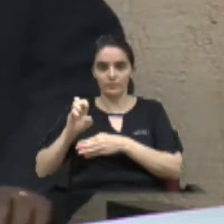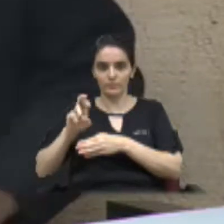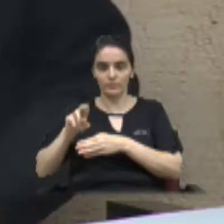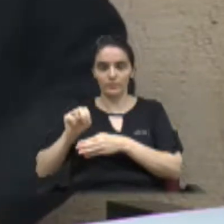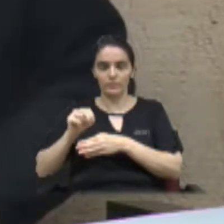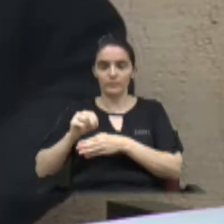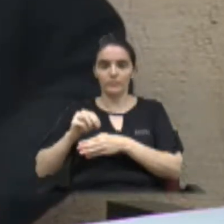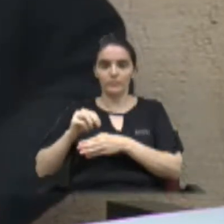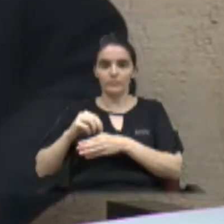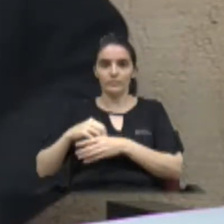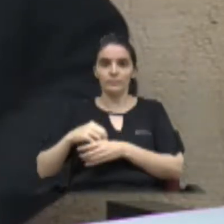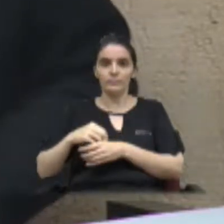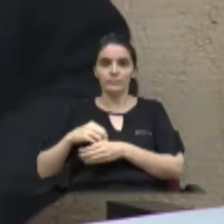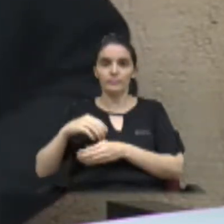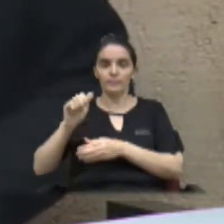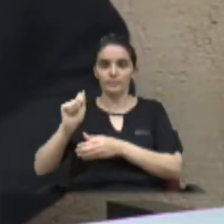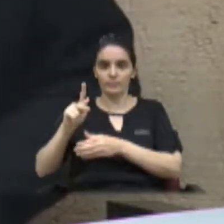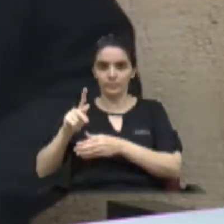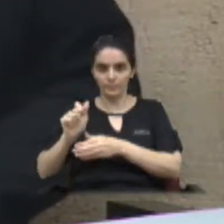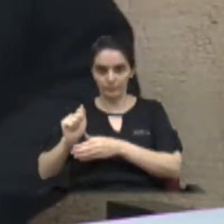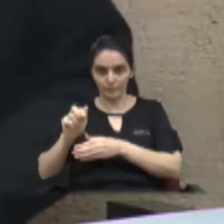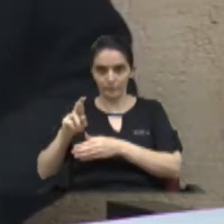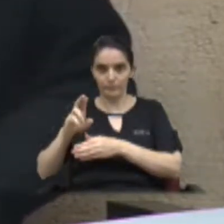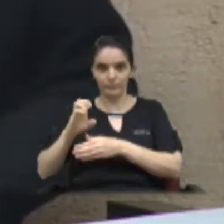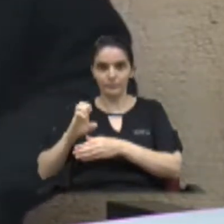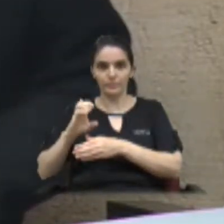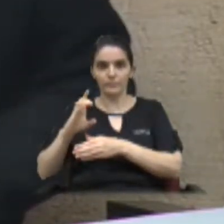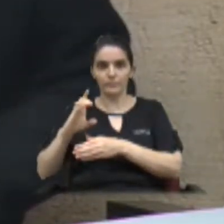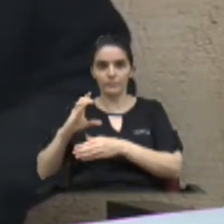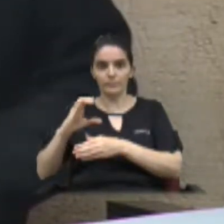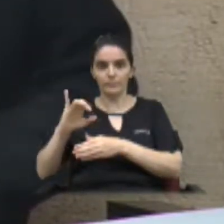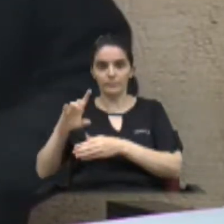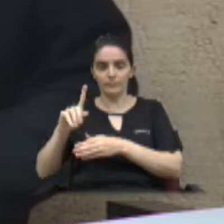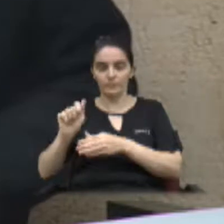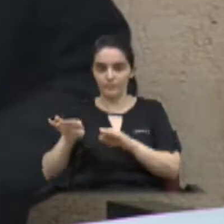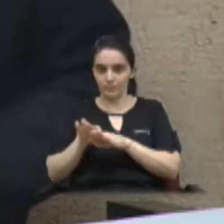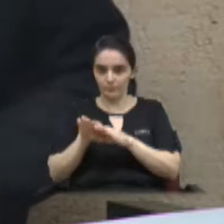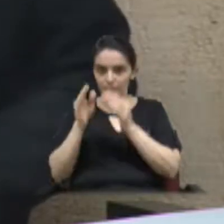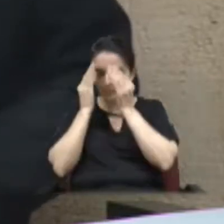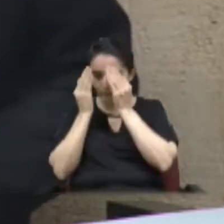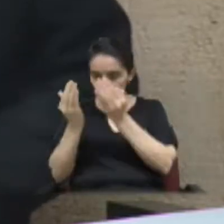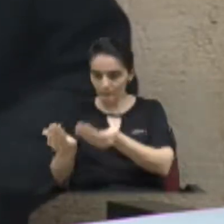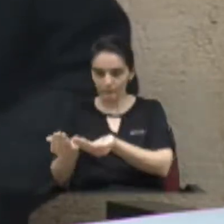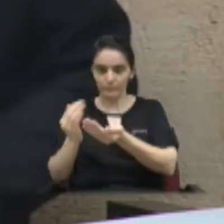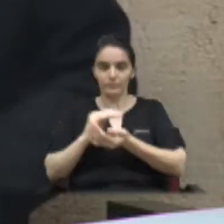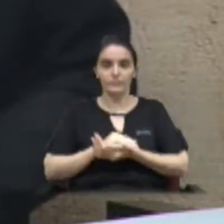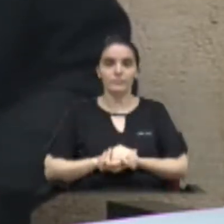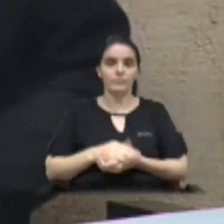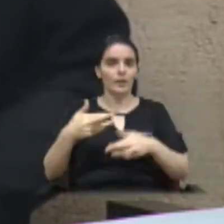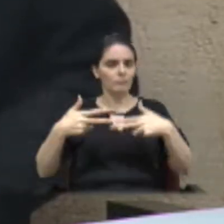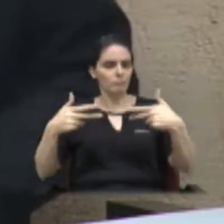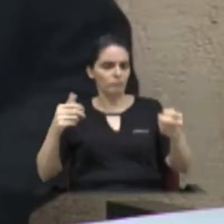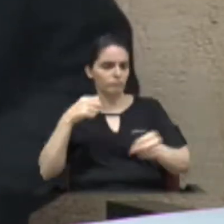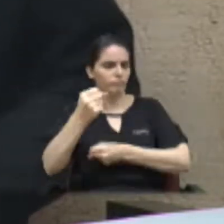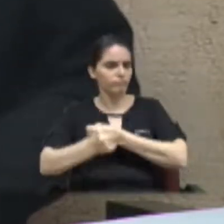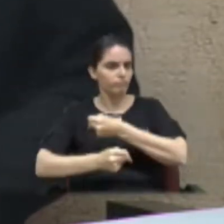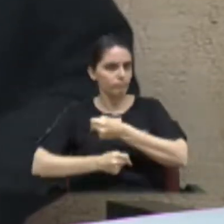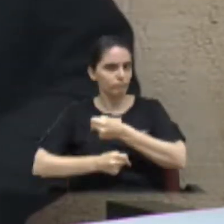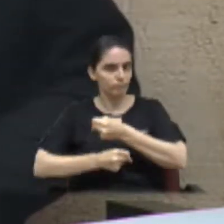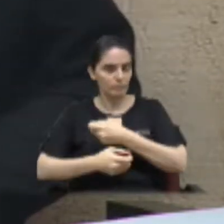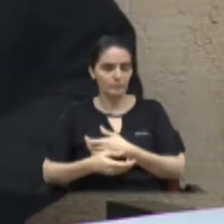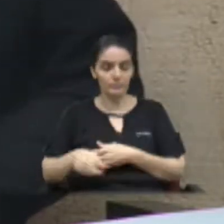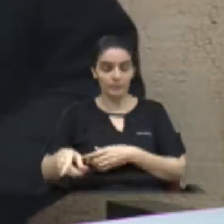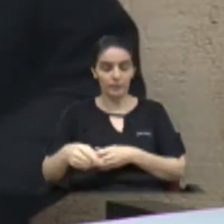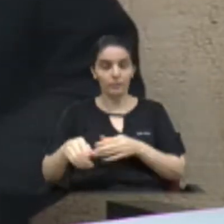Aparecida e São Benedito, no Tancredo Neves, e a matriz de Santa Luzia, da Vista Alegre. Durante muitos anos, exerceu seu